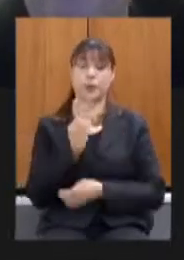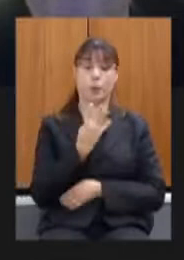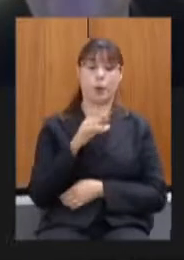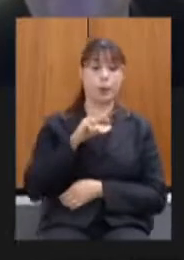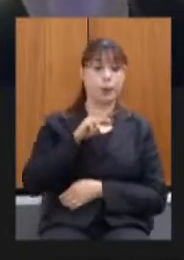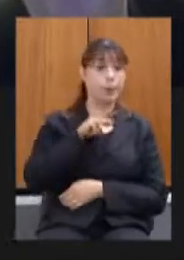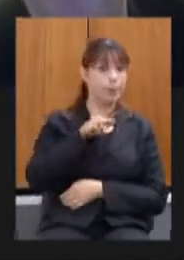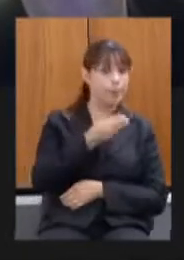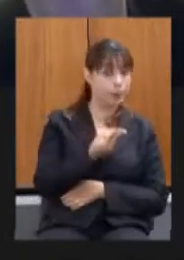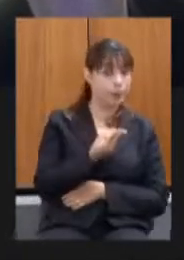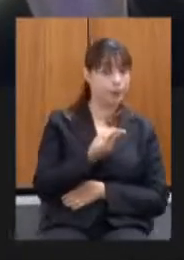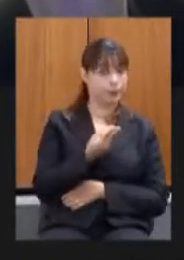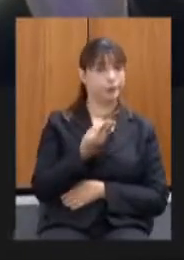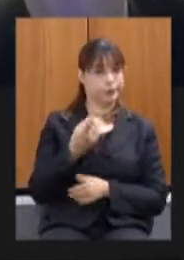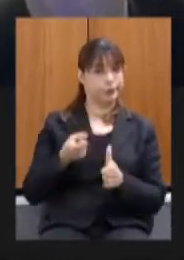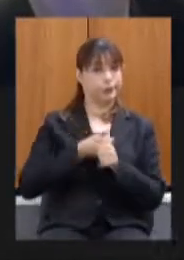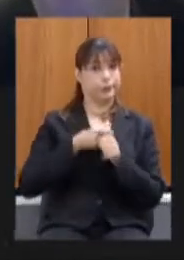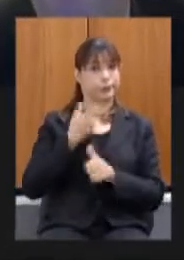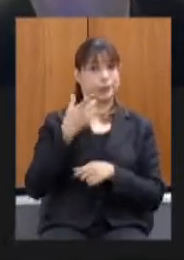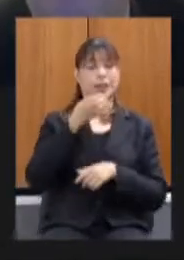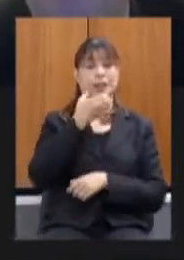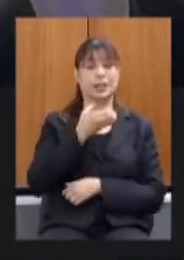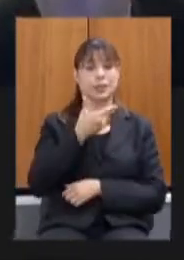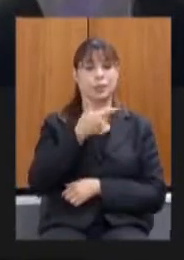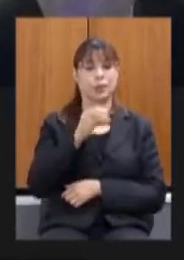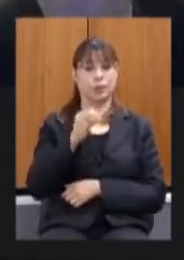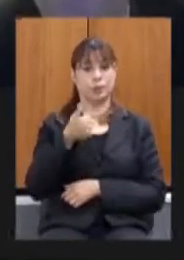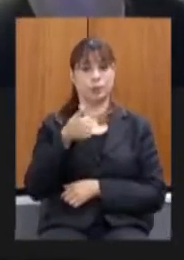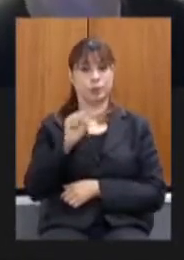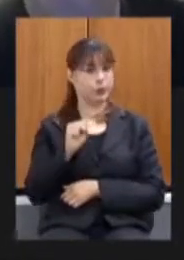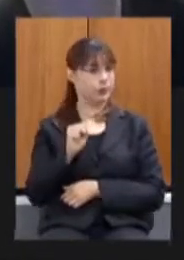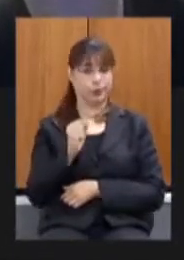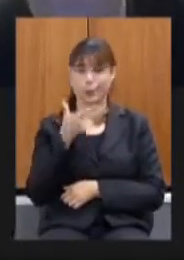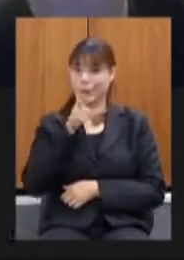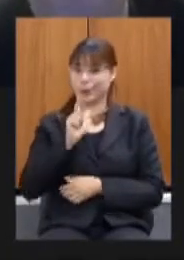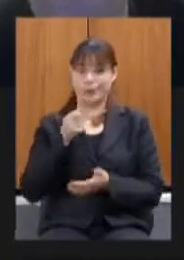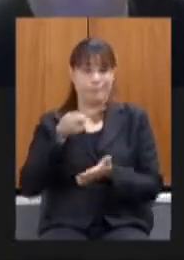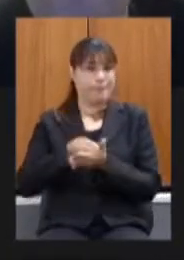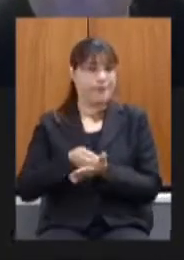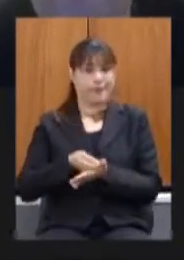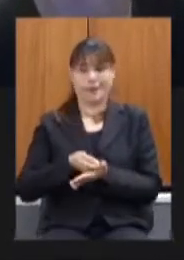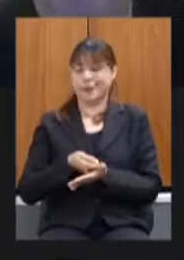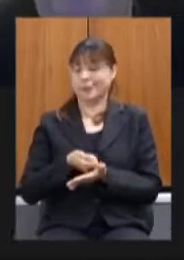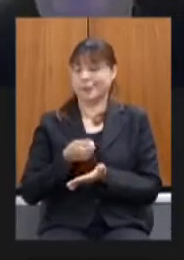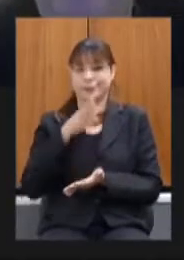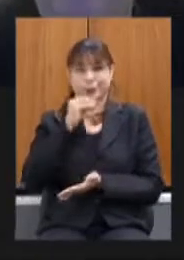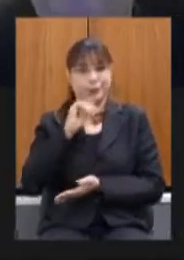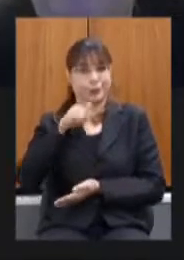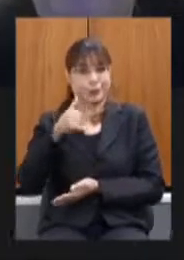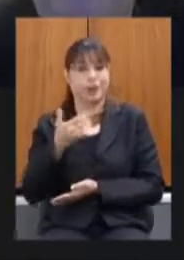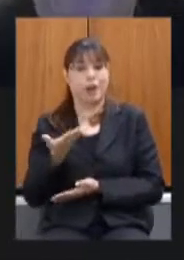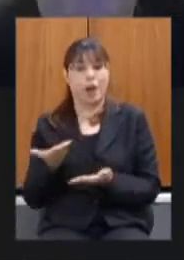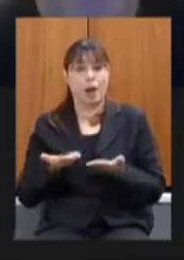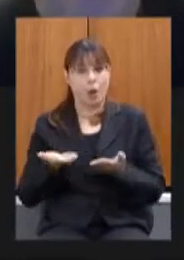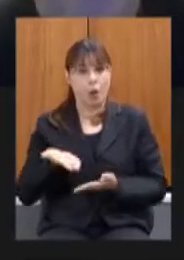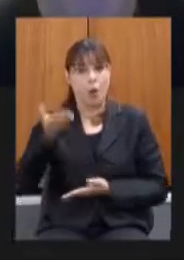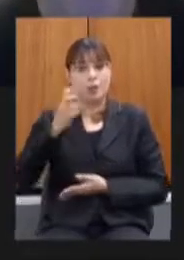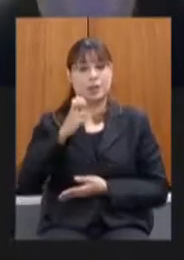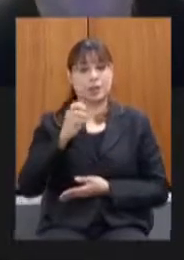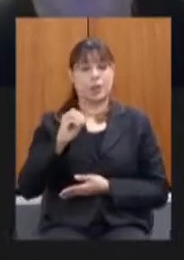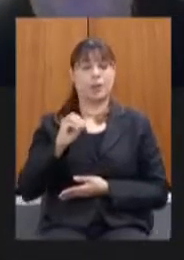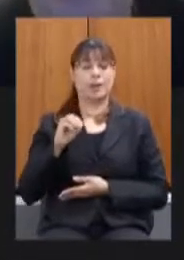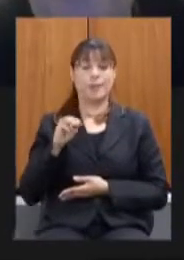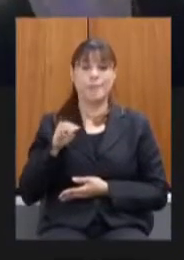para em dezembro de 2018 que não era possível de pagar nem a folha de janeiro para hoje 50 milhões de reais